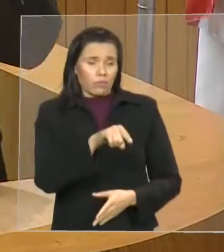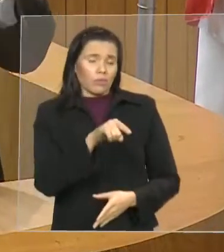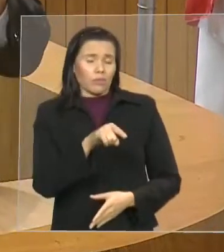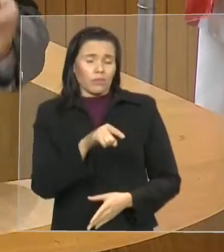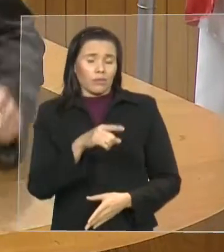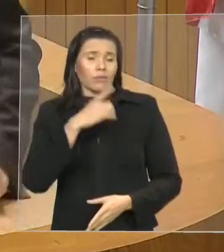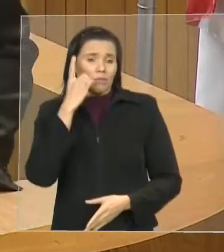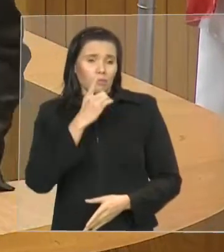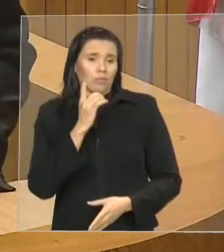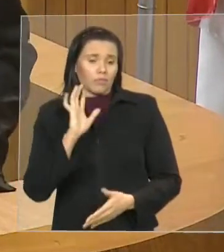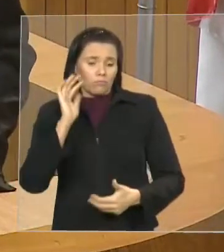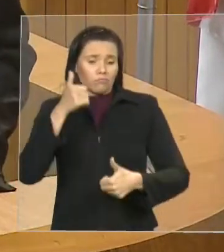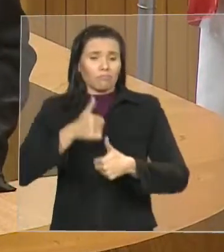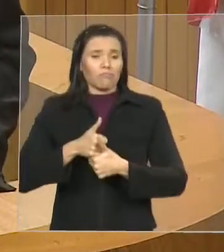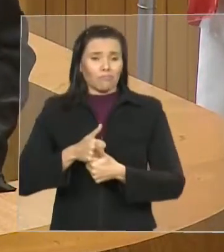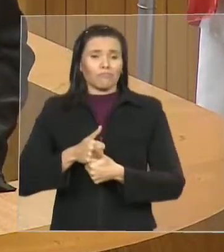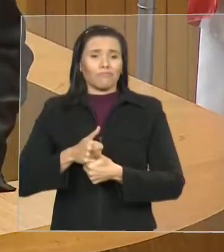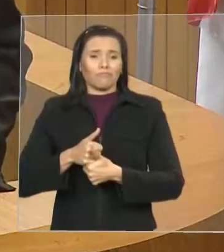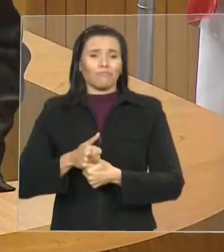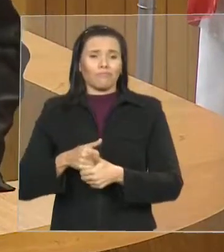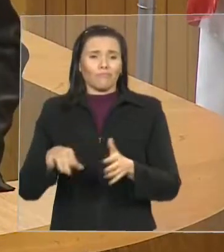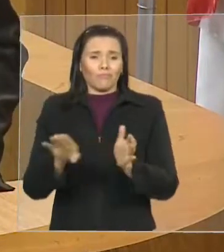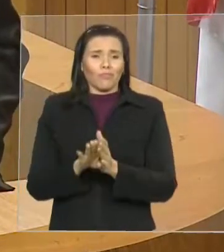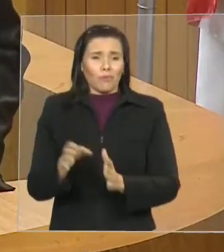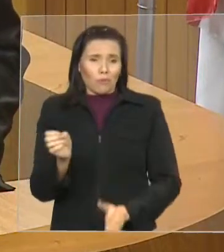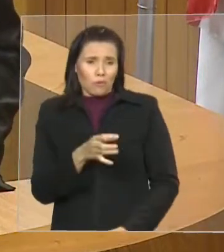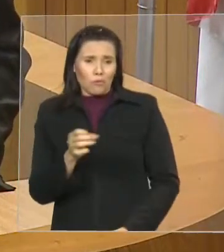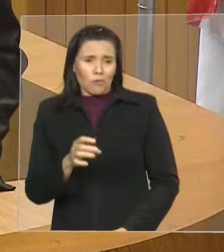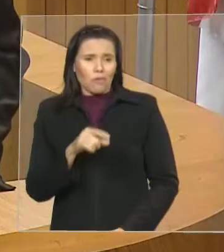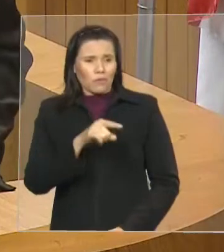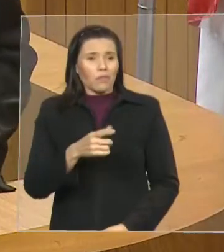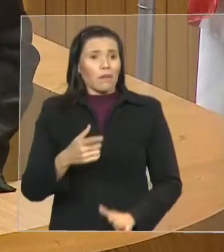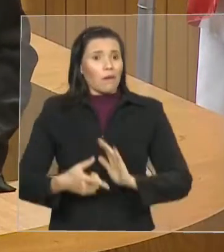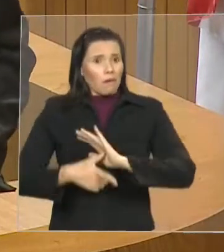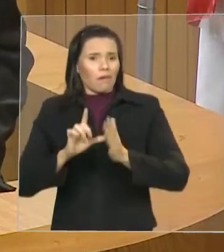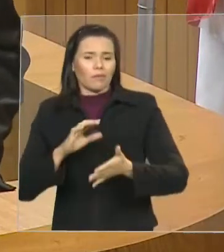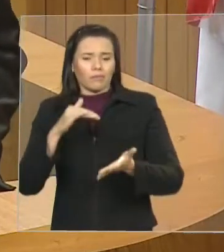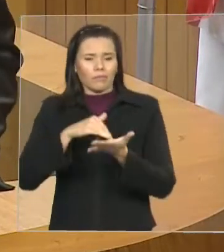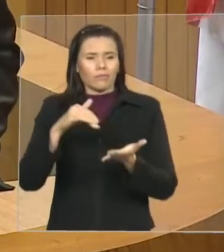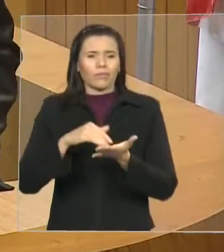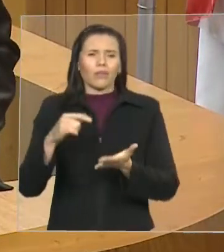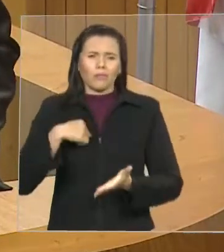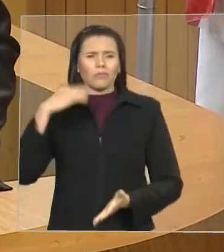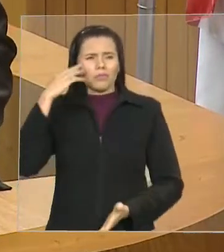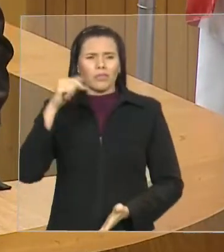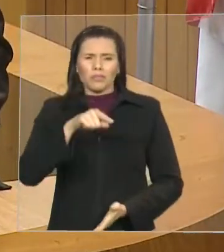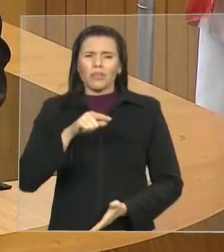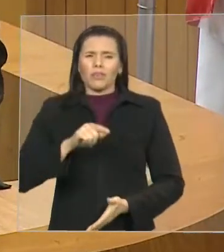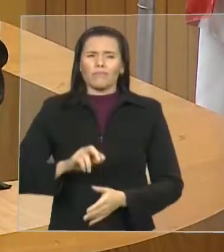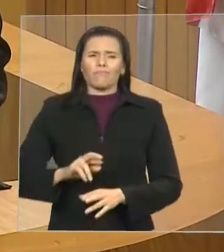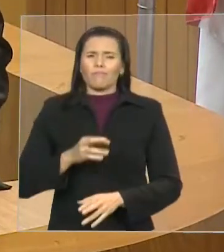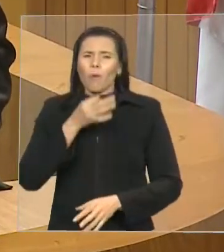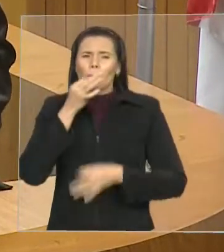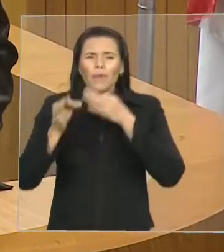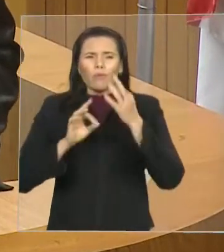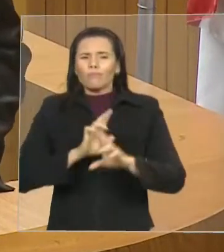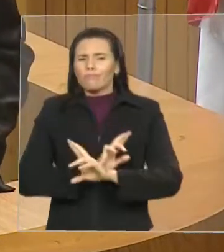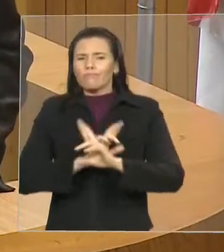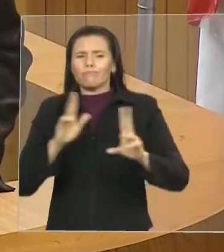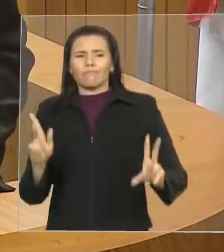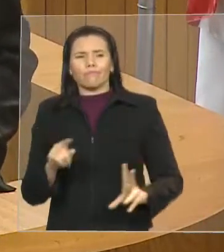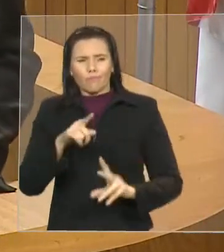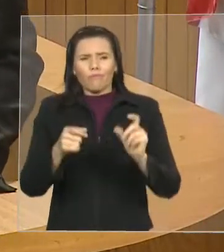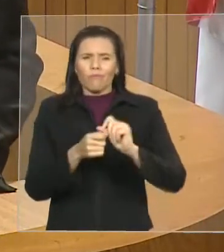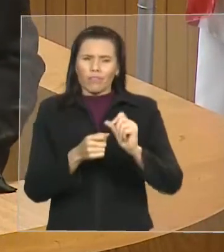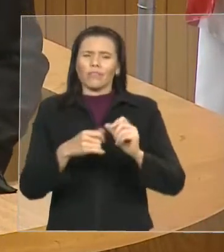oficiais que deverão vir por parte do governo do Estado, plano de prevenção, plano de contingência, mapeamento das